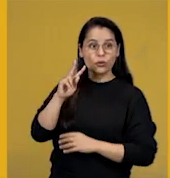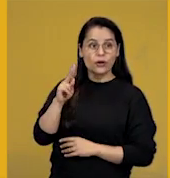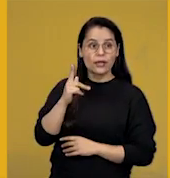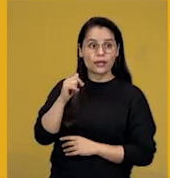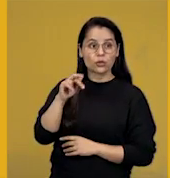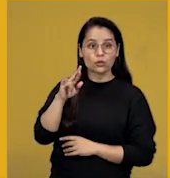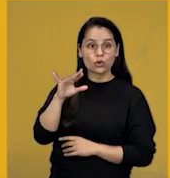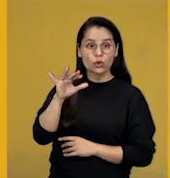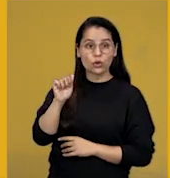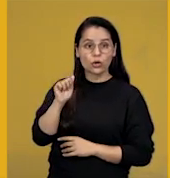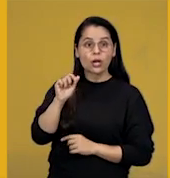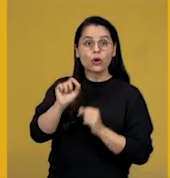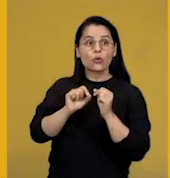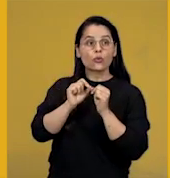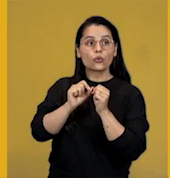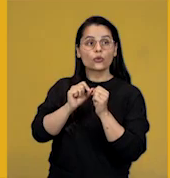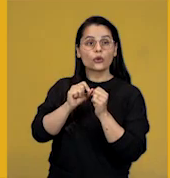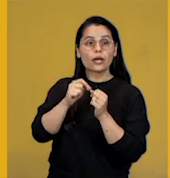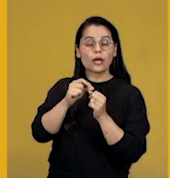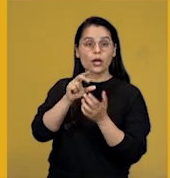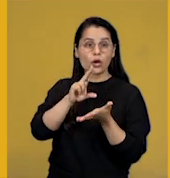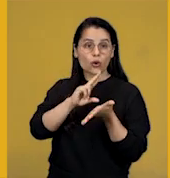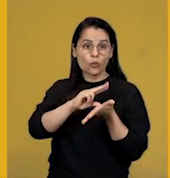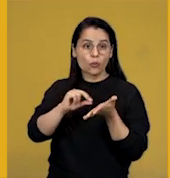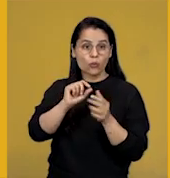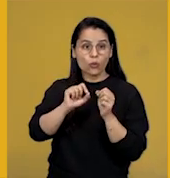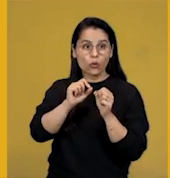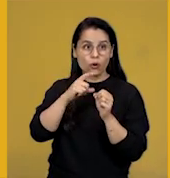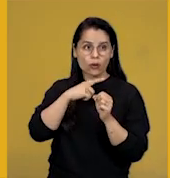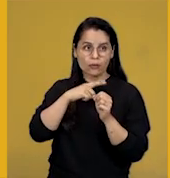com uma cópia dessa declaração.